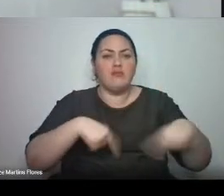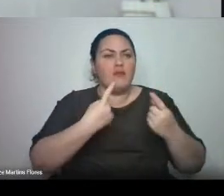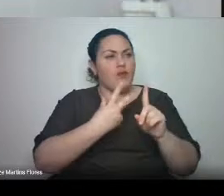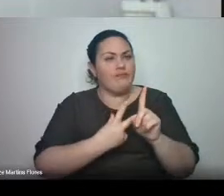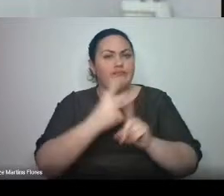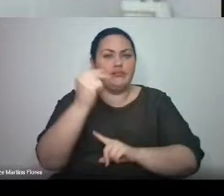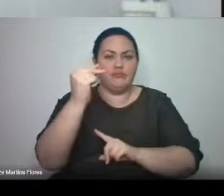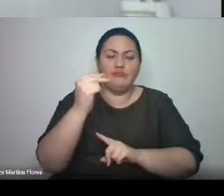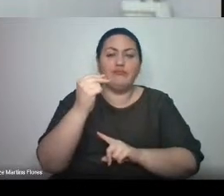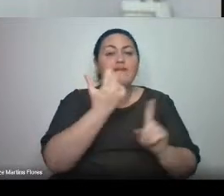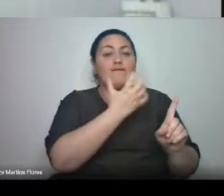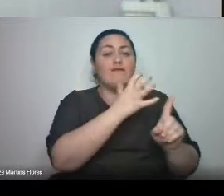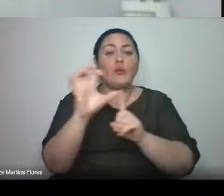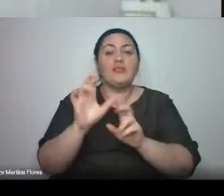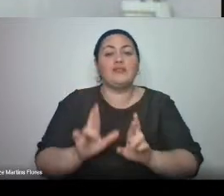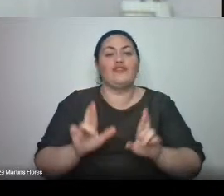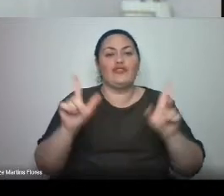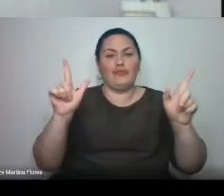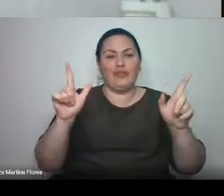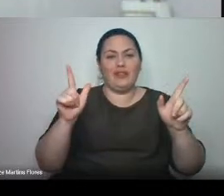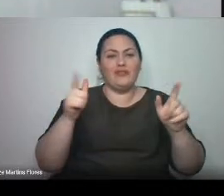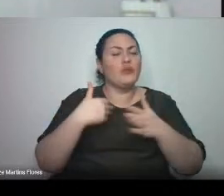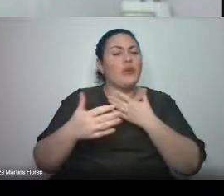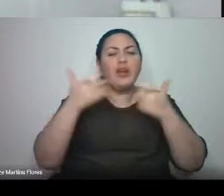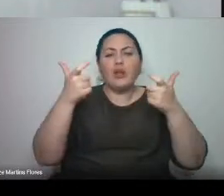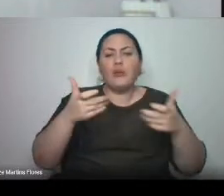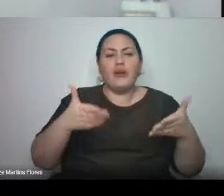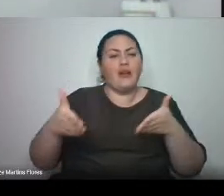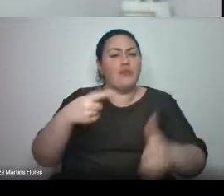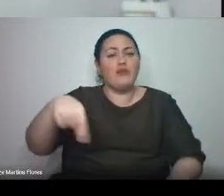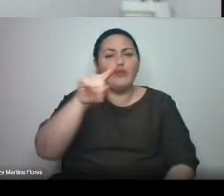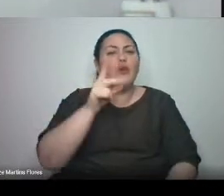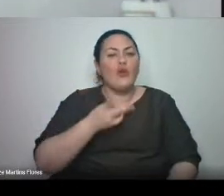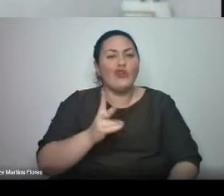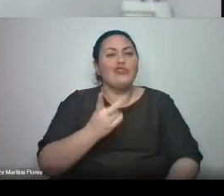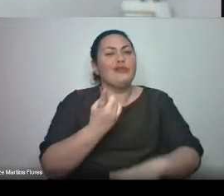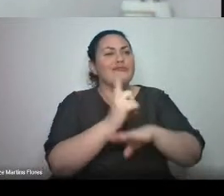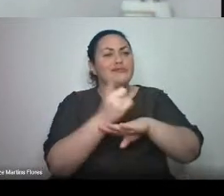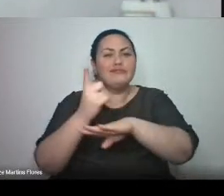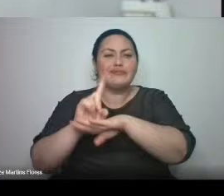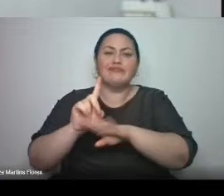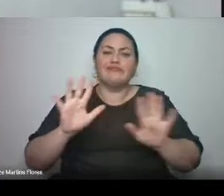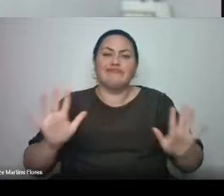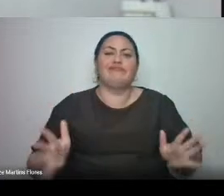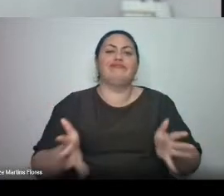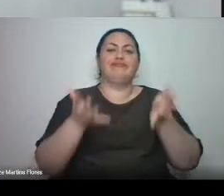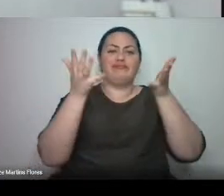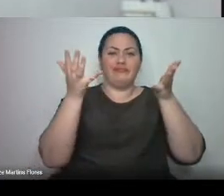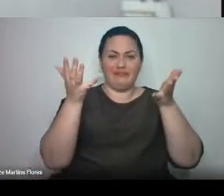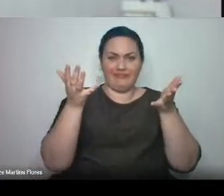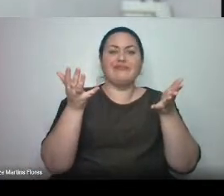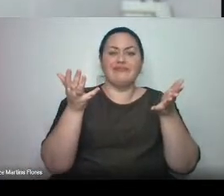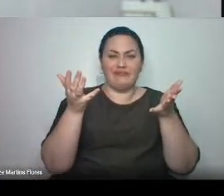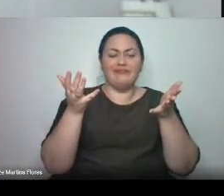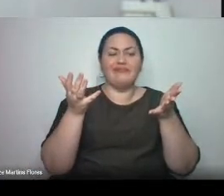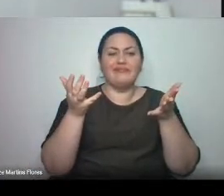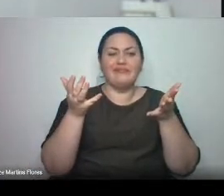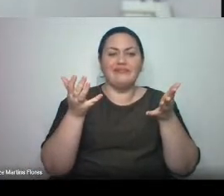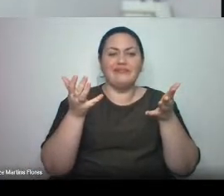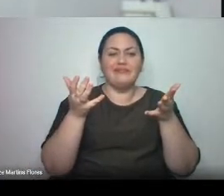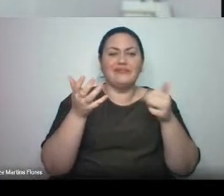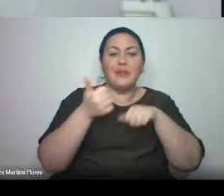sigam, florescendo e cultivando esses belos